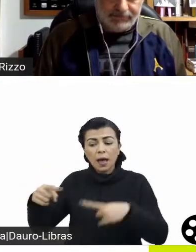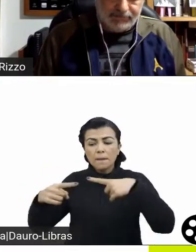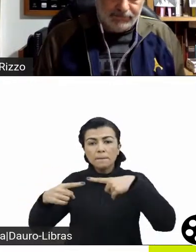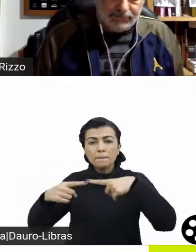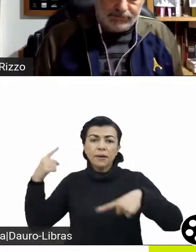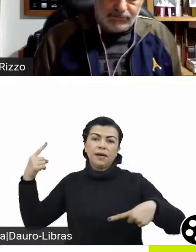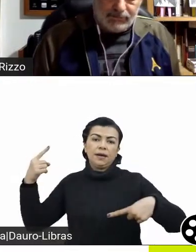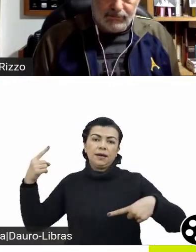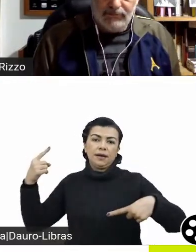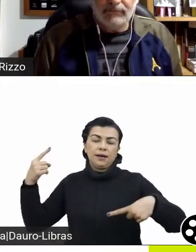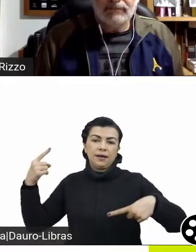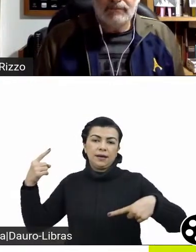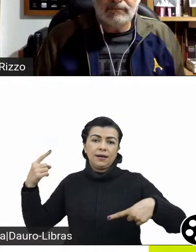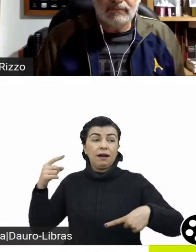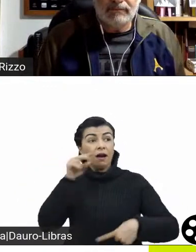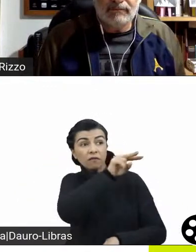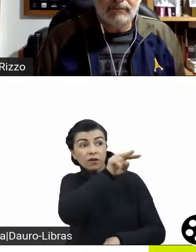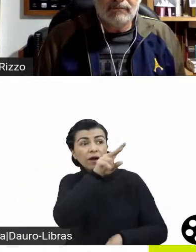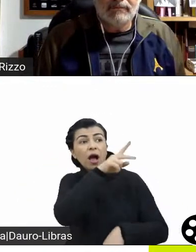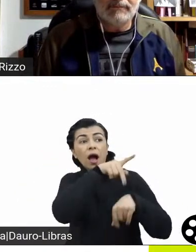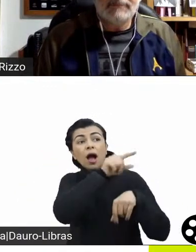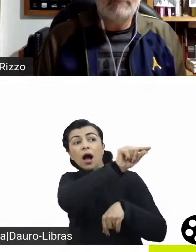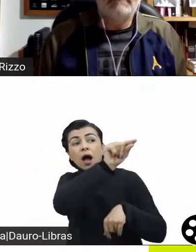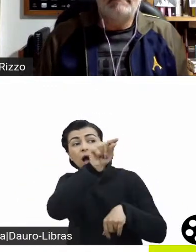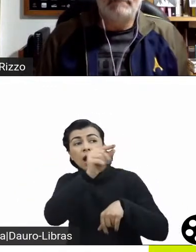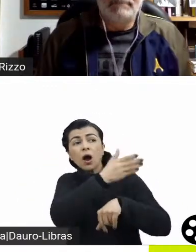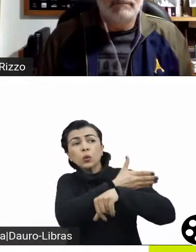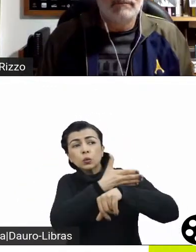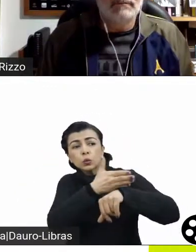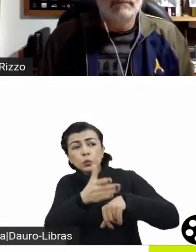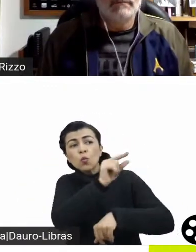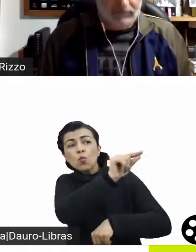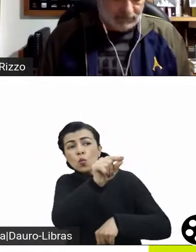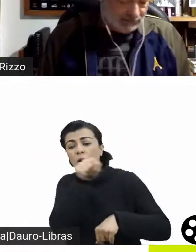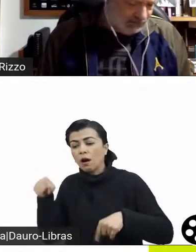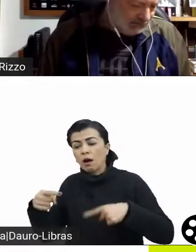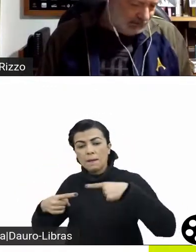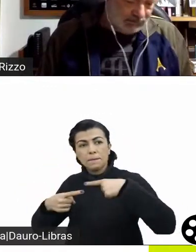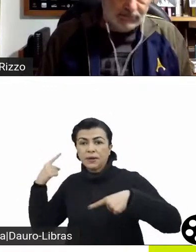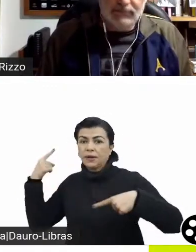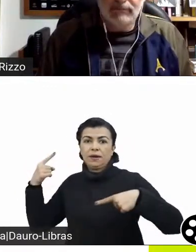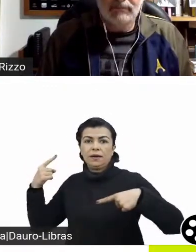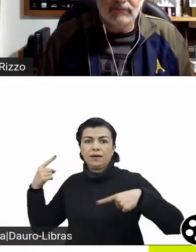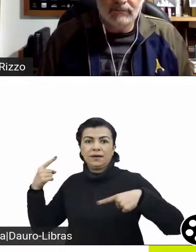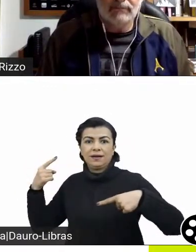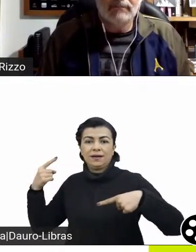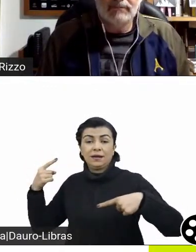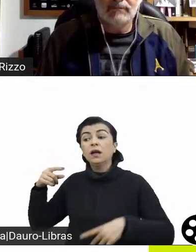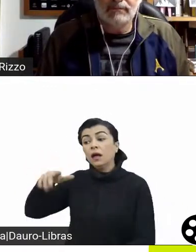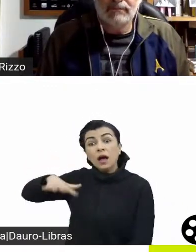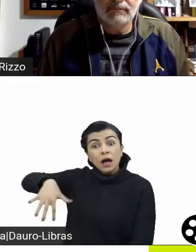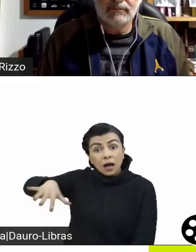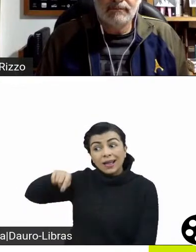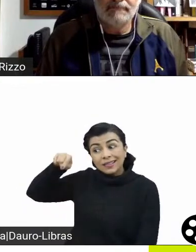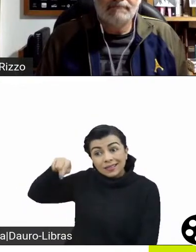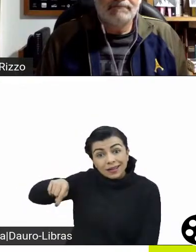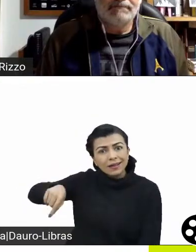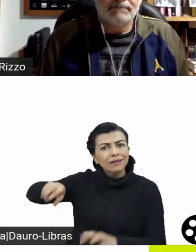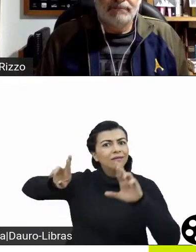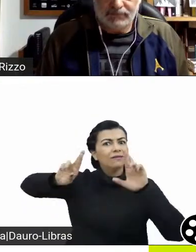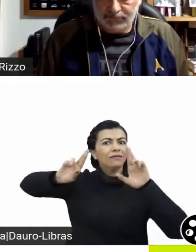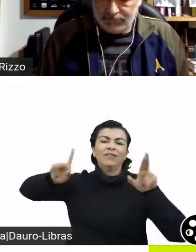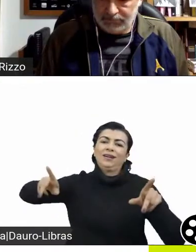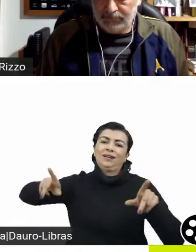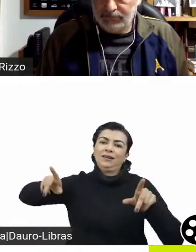Você desenvolve os artistas australianos pela exposição, valores de produção que eles talvez não fossem expostos nos seus países.